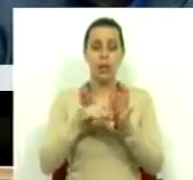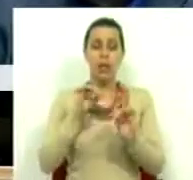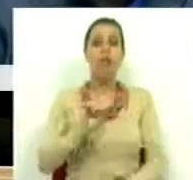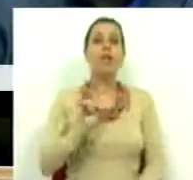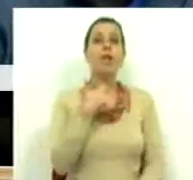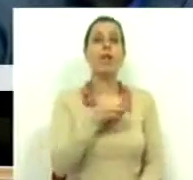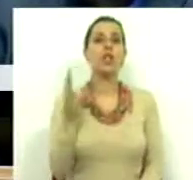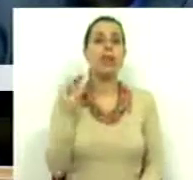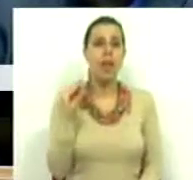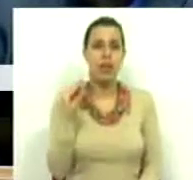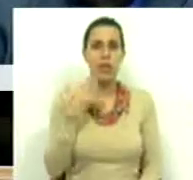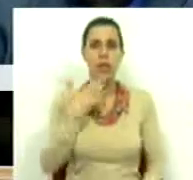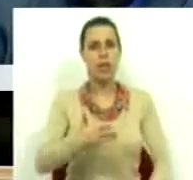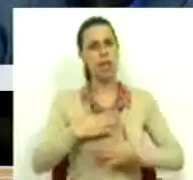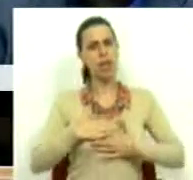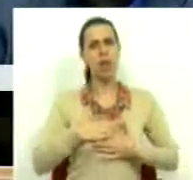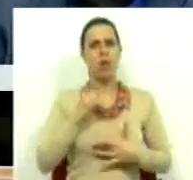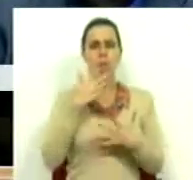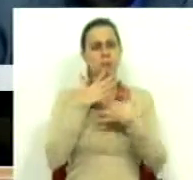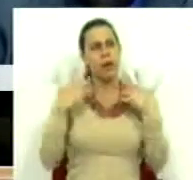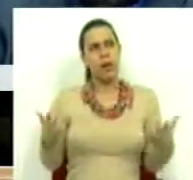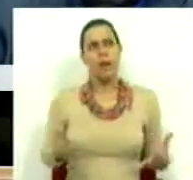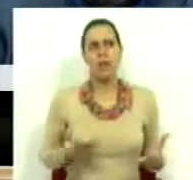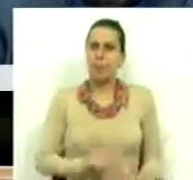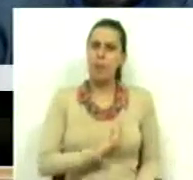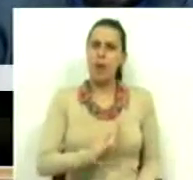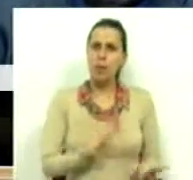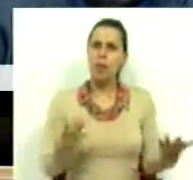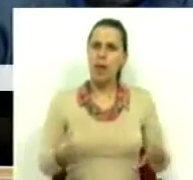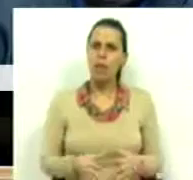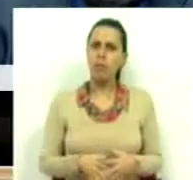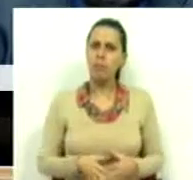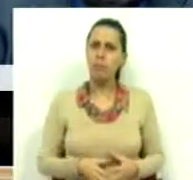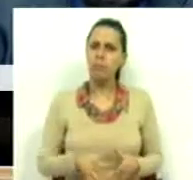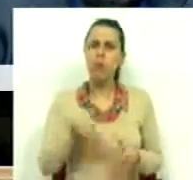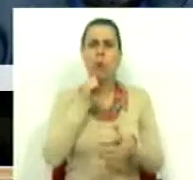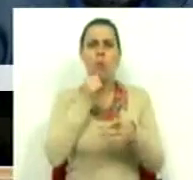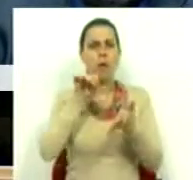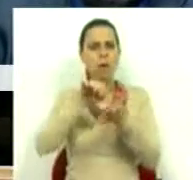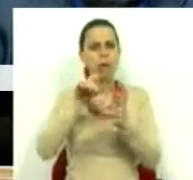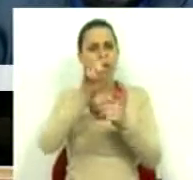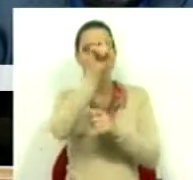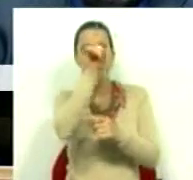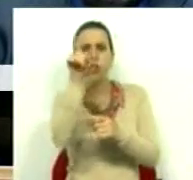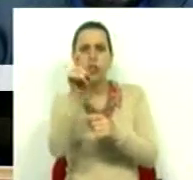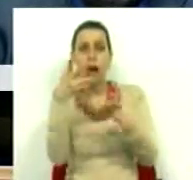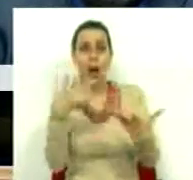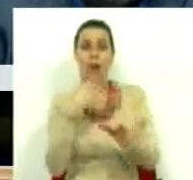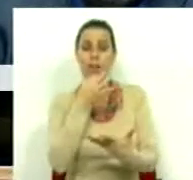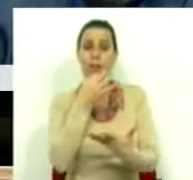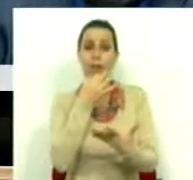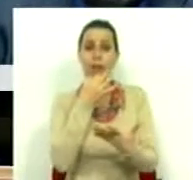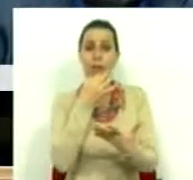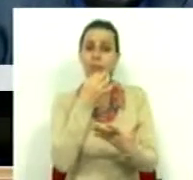2010, deixa-nos uma enorme preocupação relativamente à centralidade das questões que então colocava.